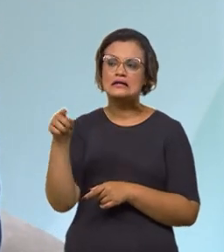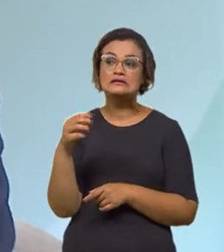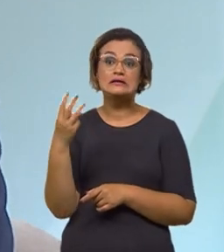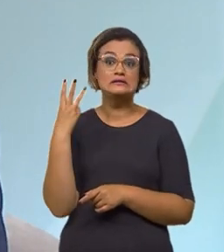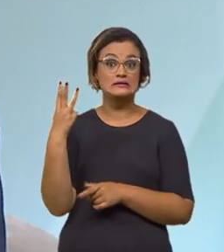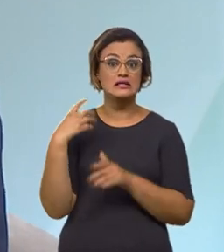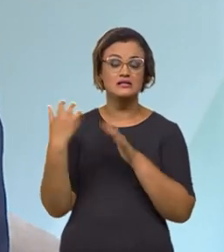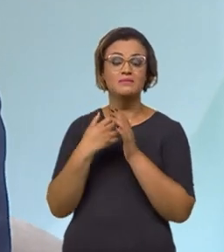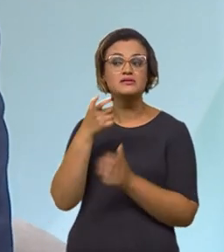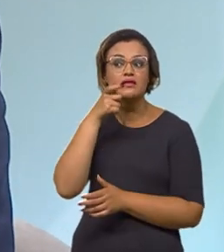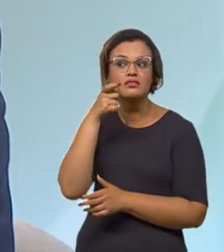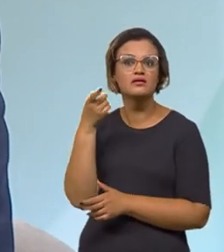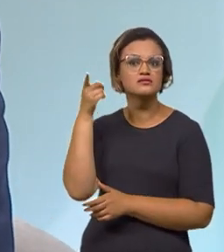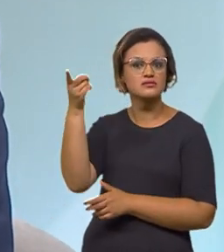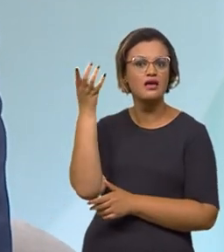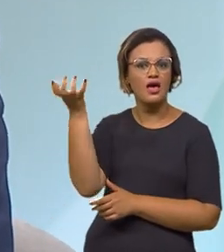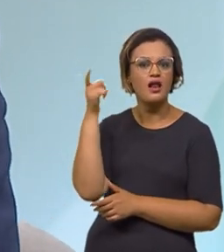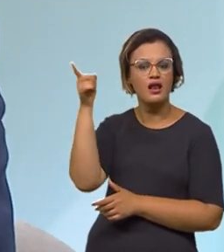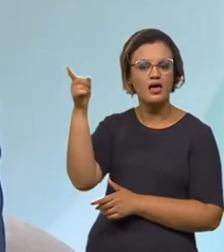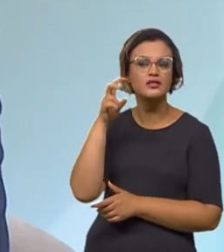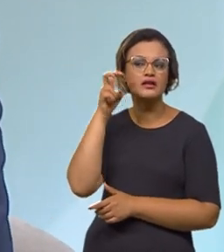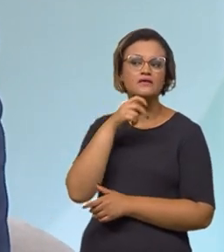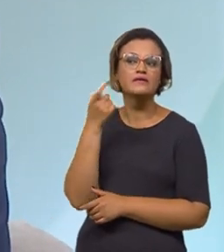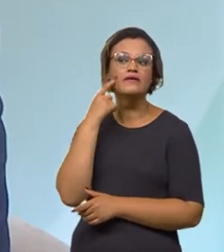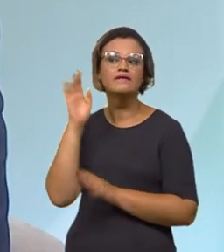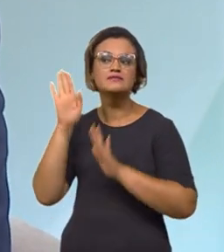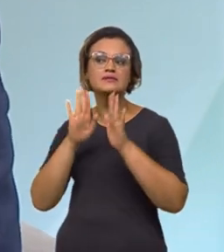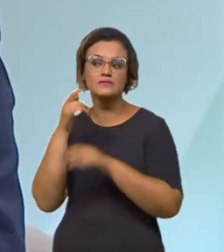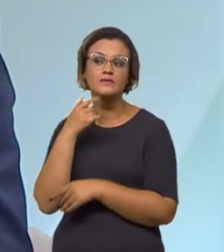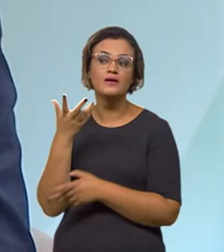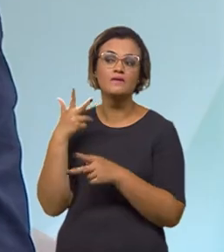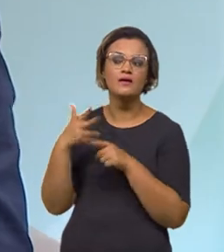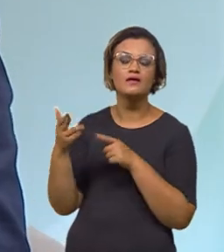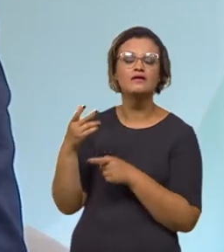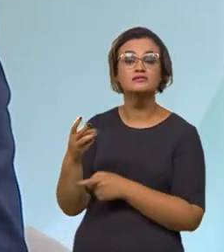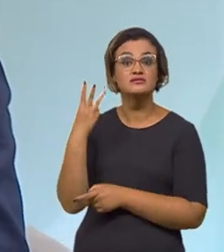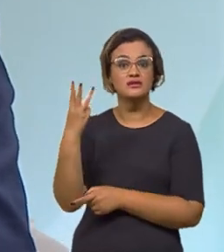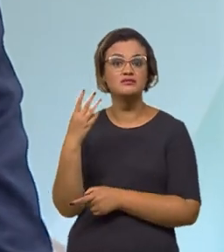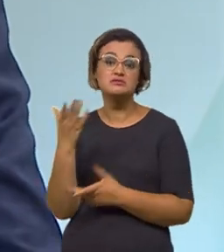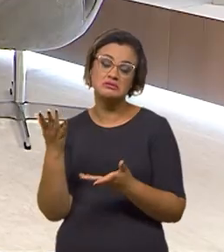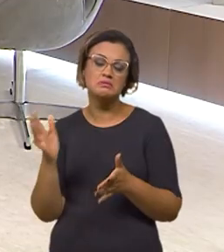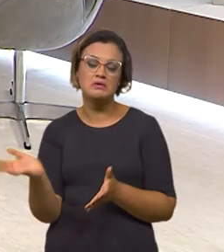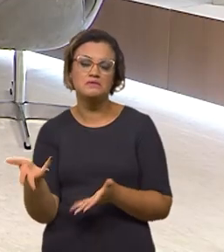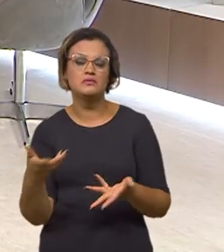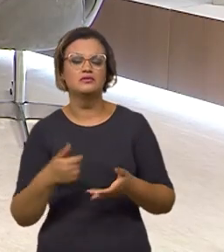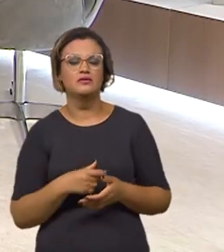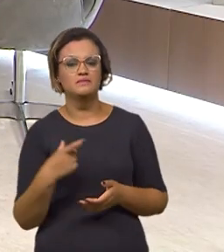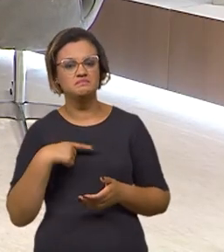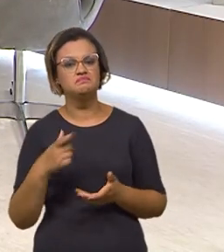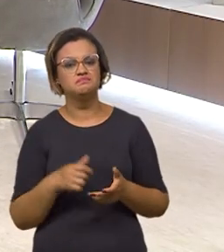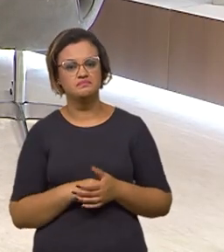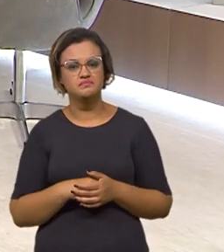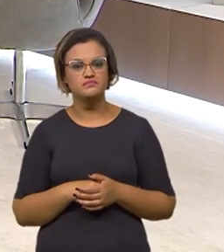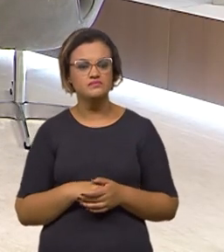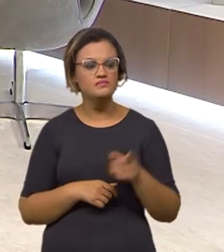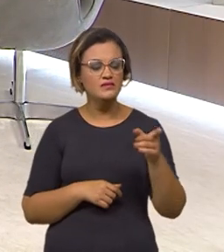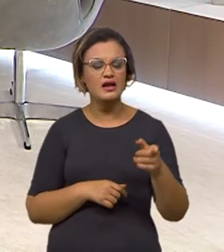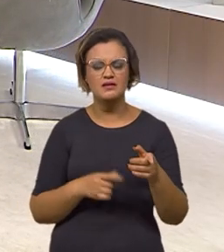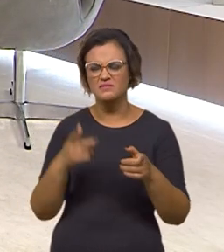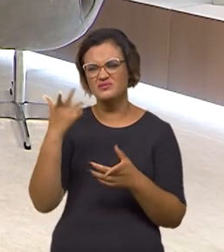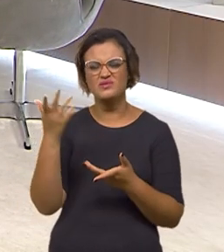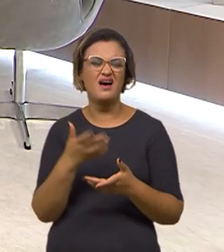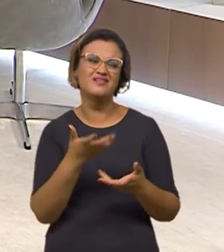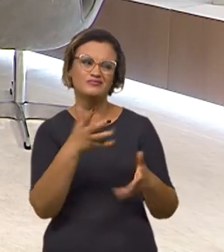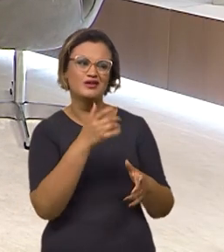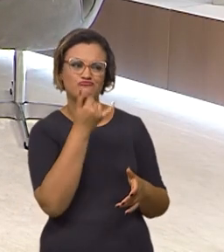olhando o aeroporto de Natal para voltar, para ter a operação. Então, esse ativo está mais acelerado. É uma esteira. Onde a gente recebe de volta esse